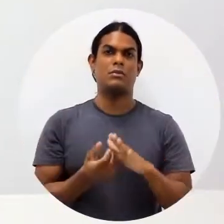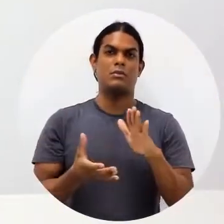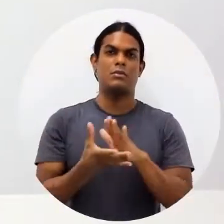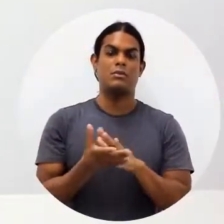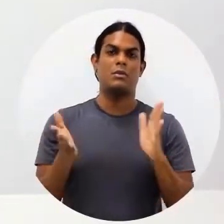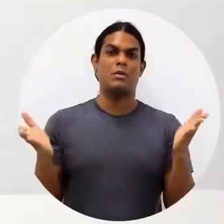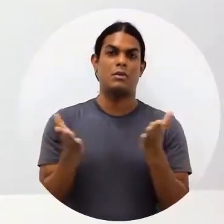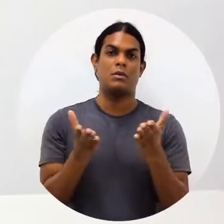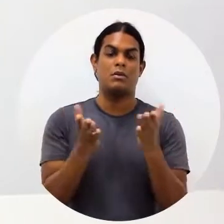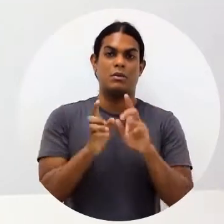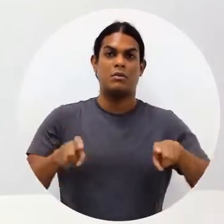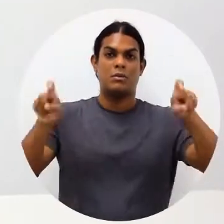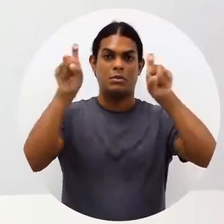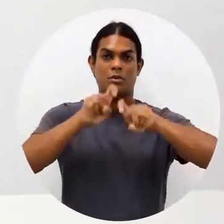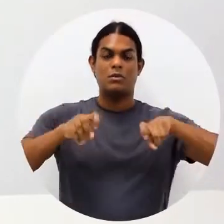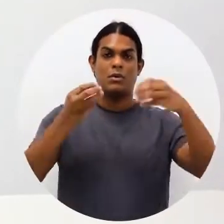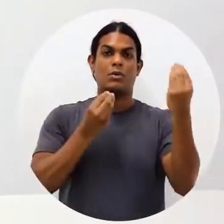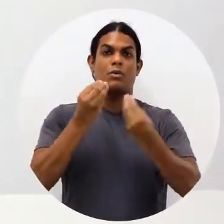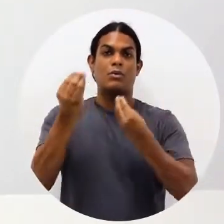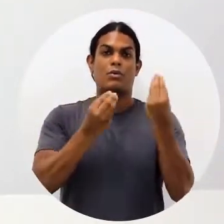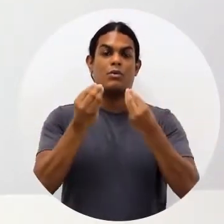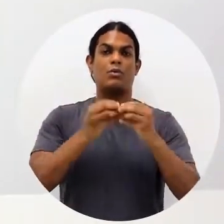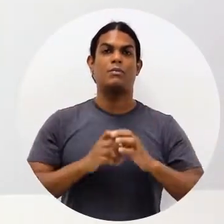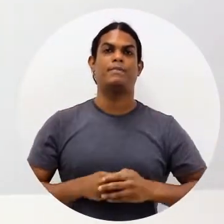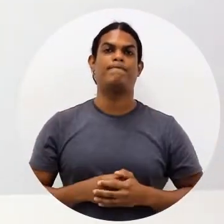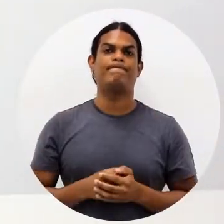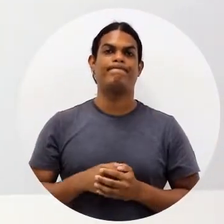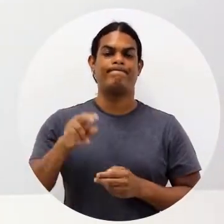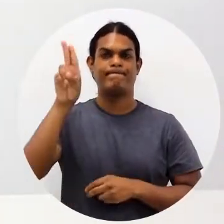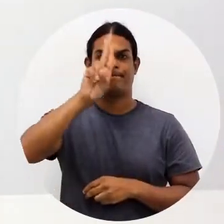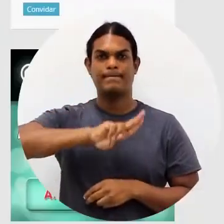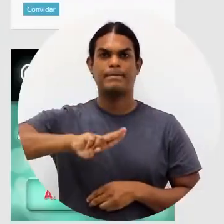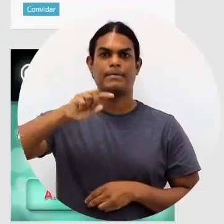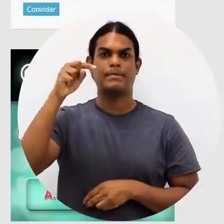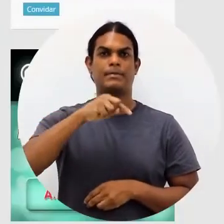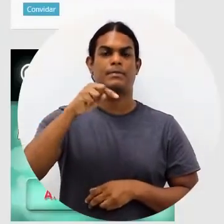Bom, agora a gente vai vir aqui no computador para poder ver como funciona no modelo digital.